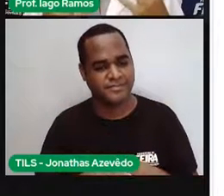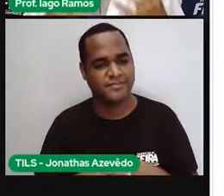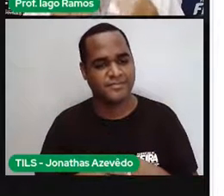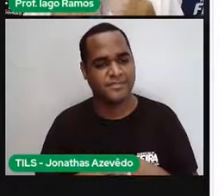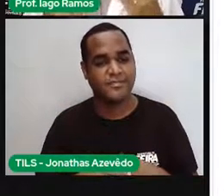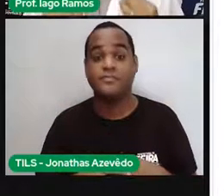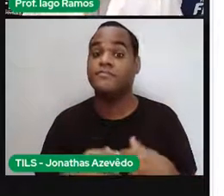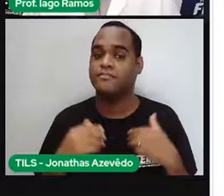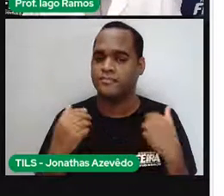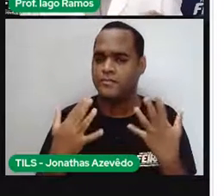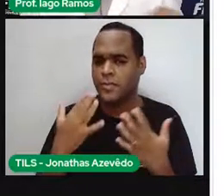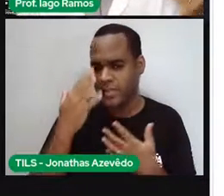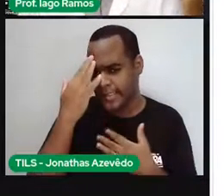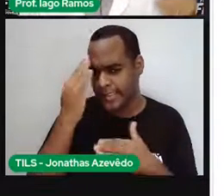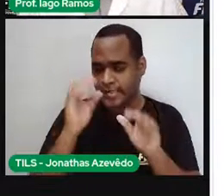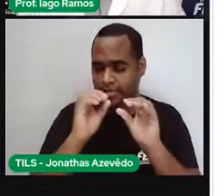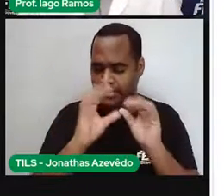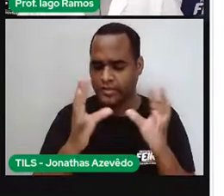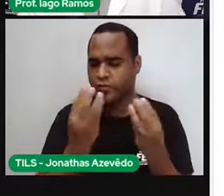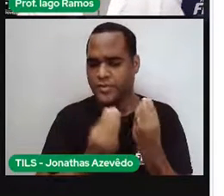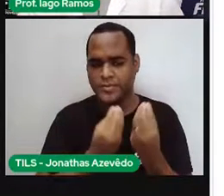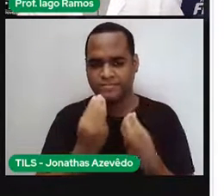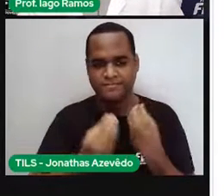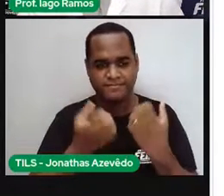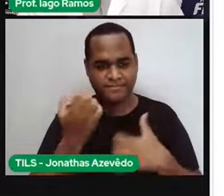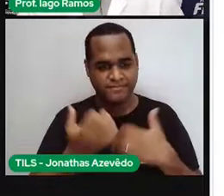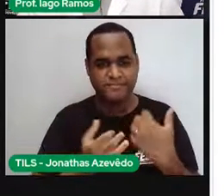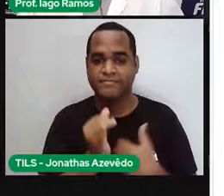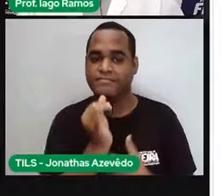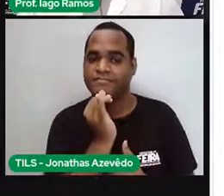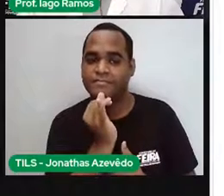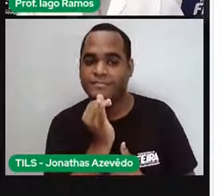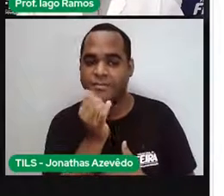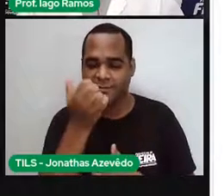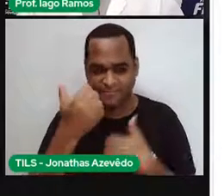deixar isso mais claro, vamos pegar esse exemplozinho aqui,